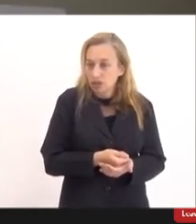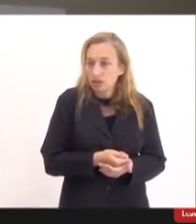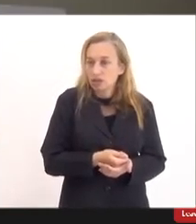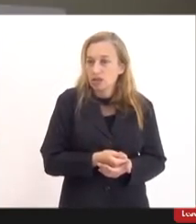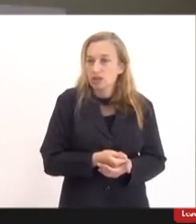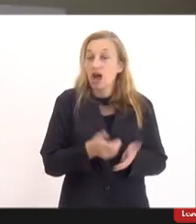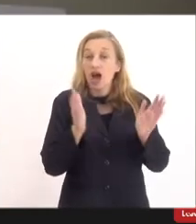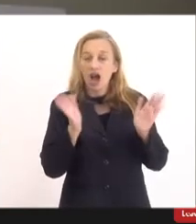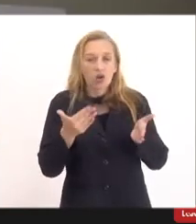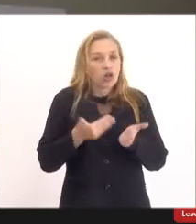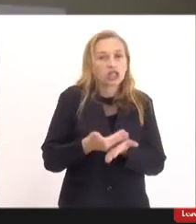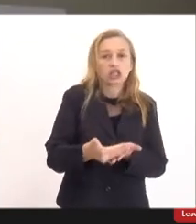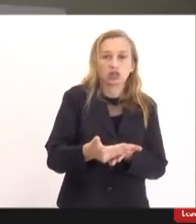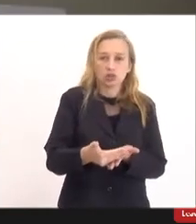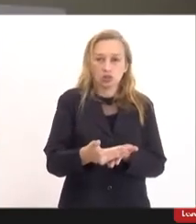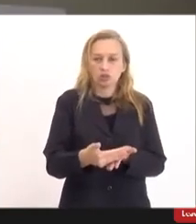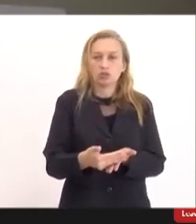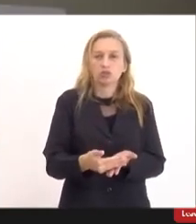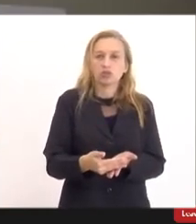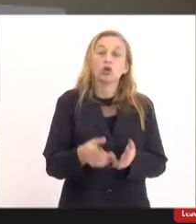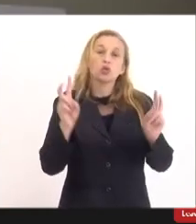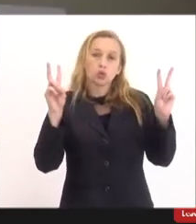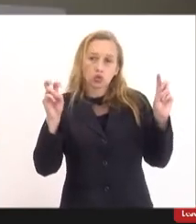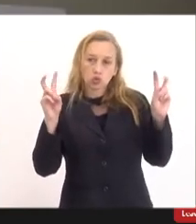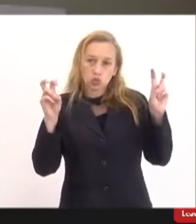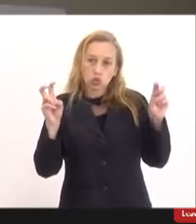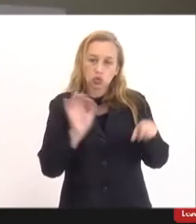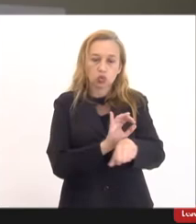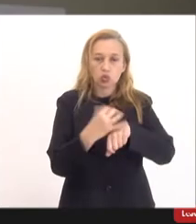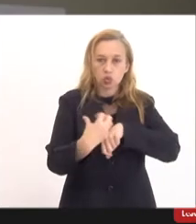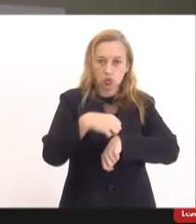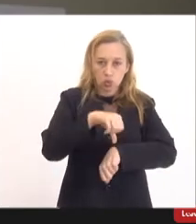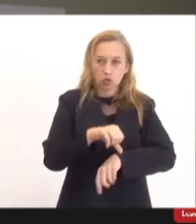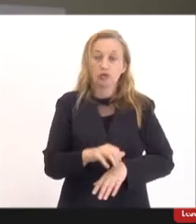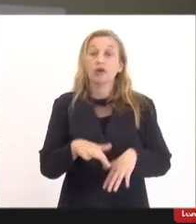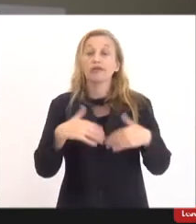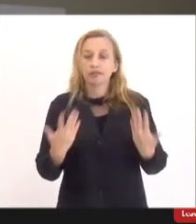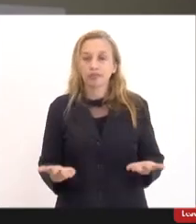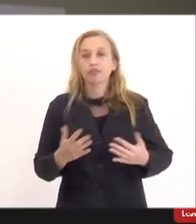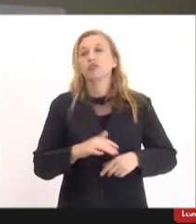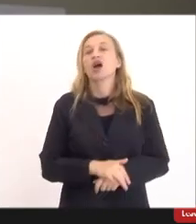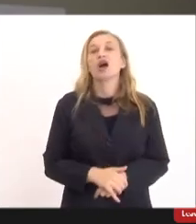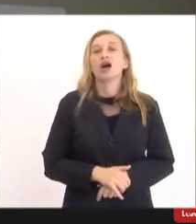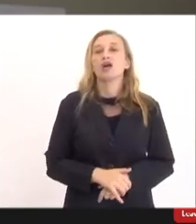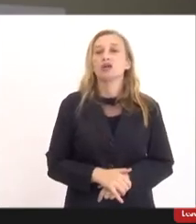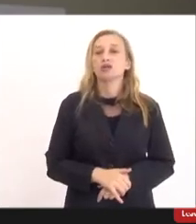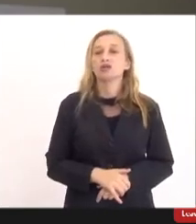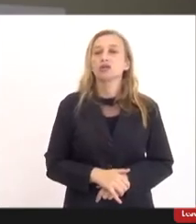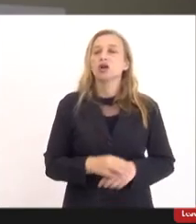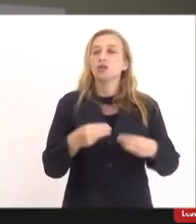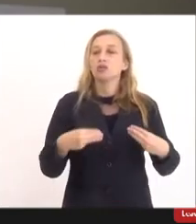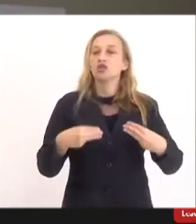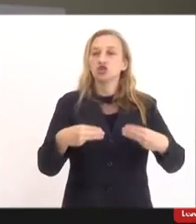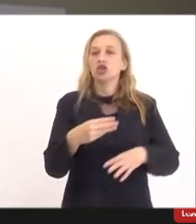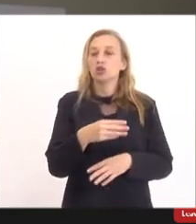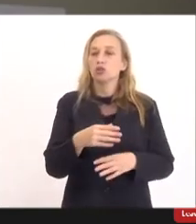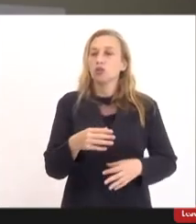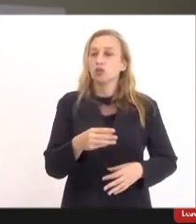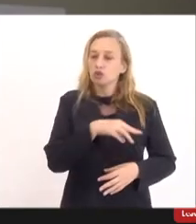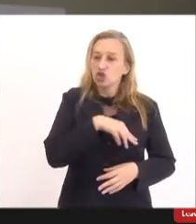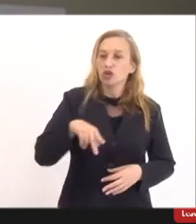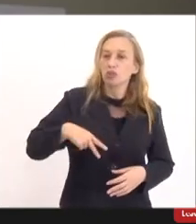relevo agora, só na questão da COVID. Enfim, para o Ministério Público, essa